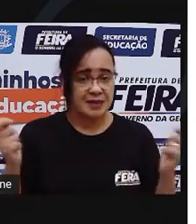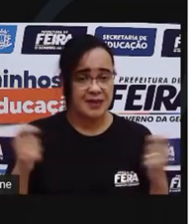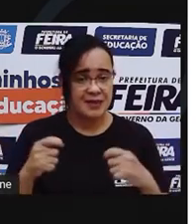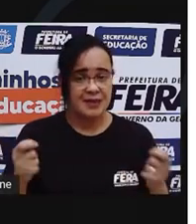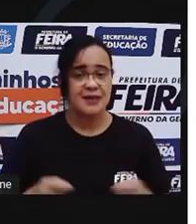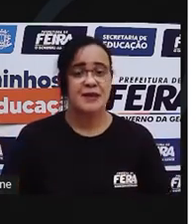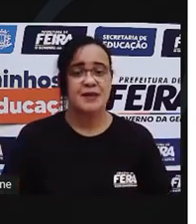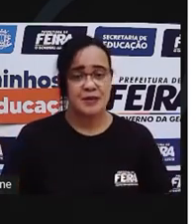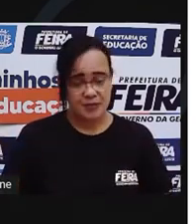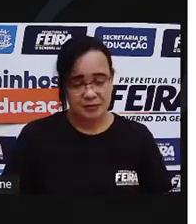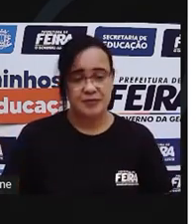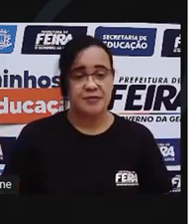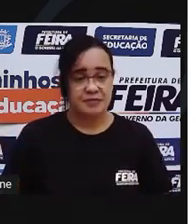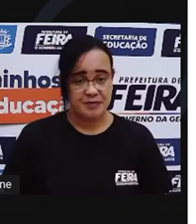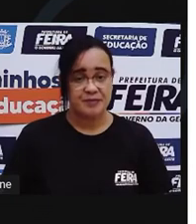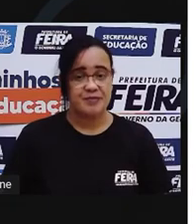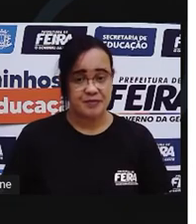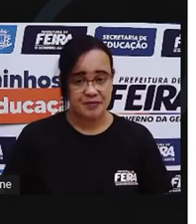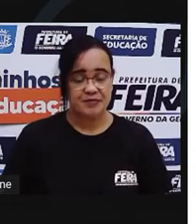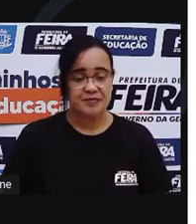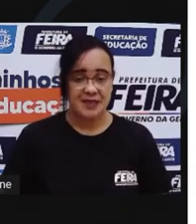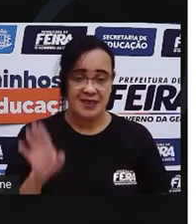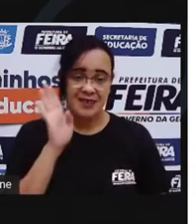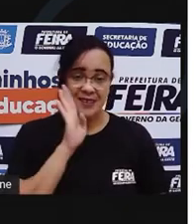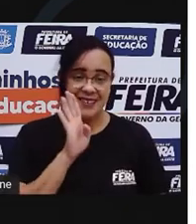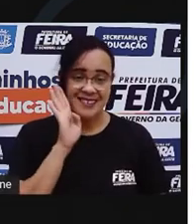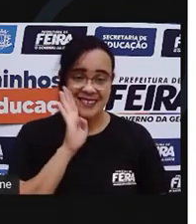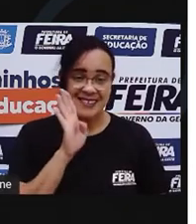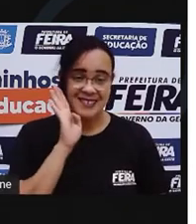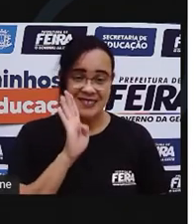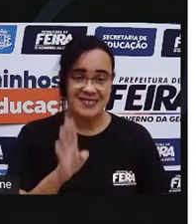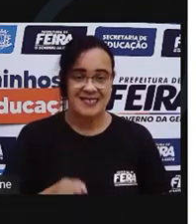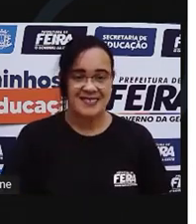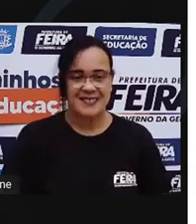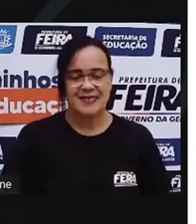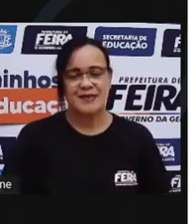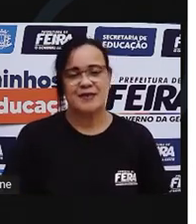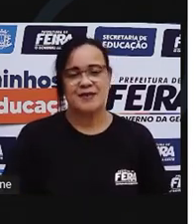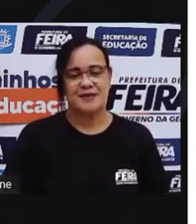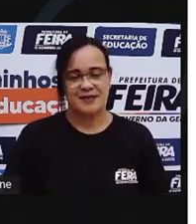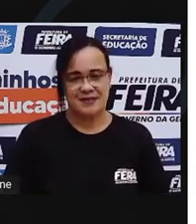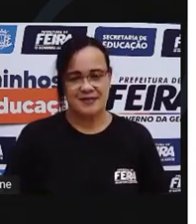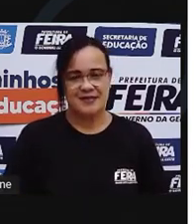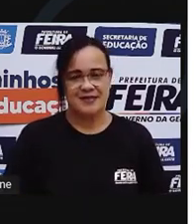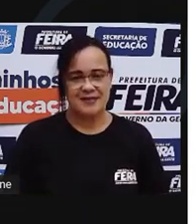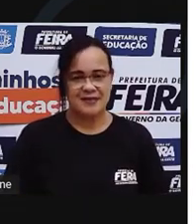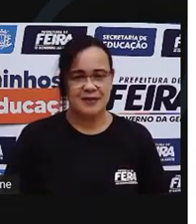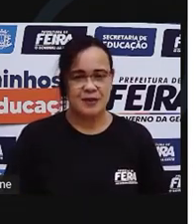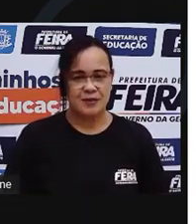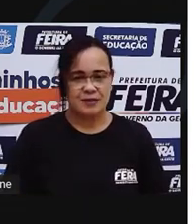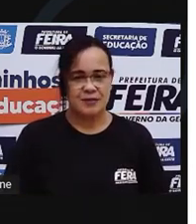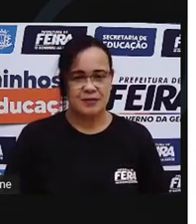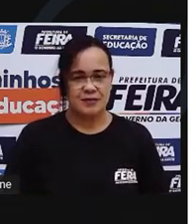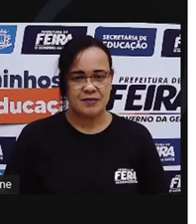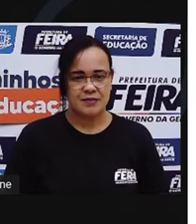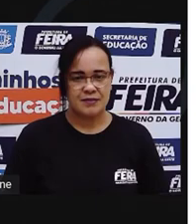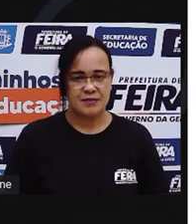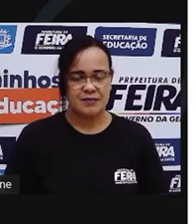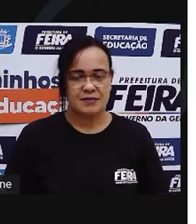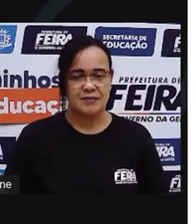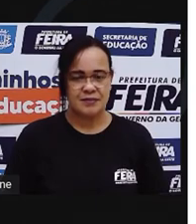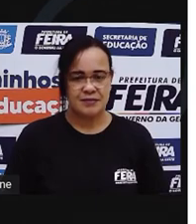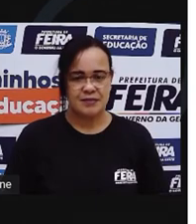palminha. Um, quatro, duas palminhas. Três palminhas. Vai aumentando o número de palminhas.